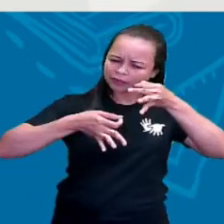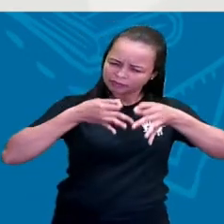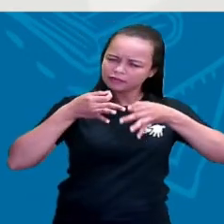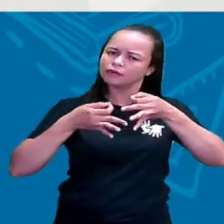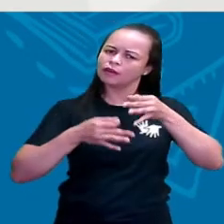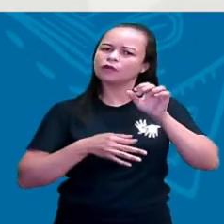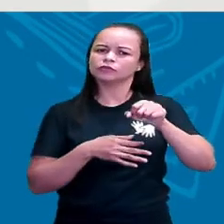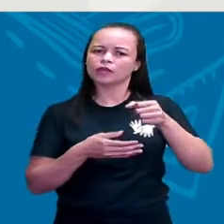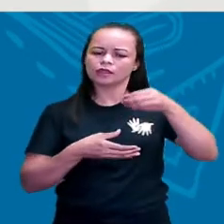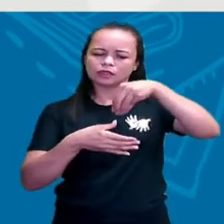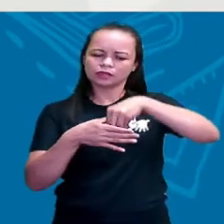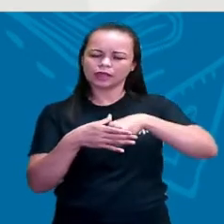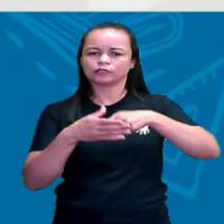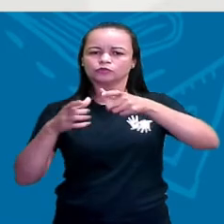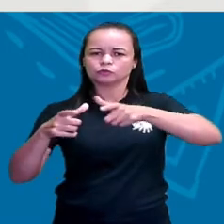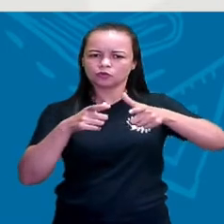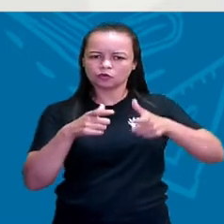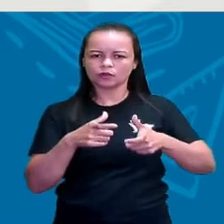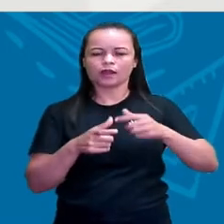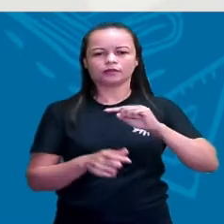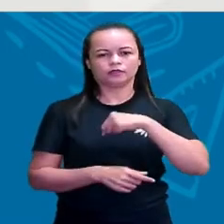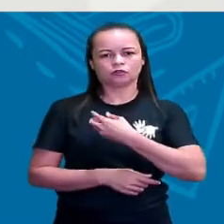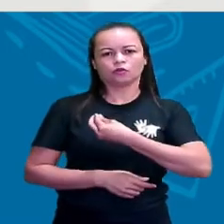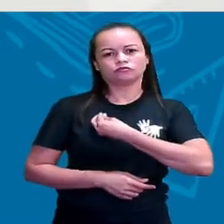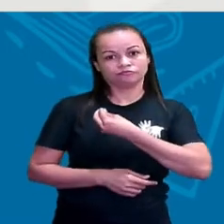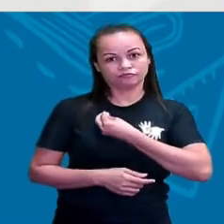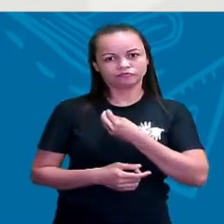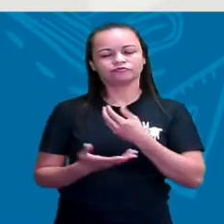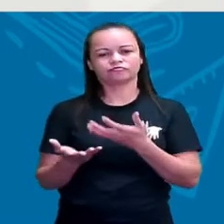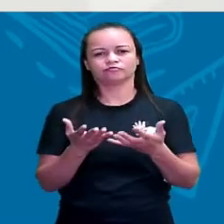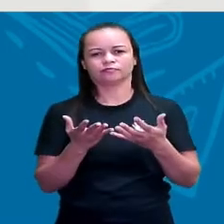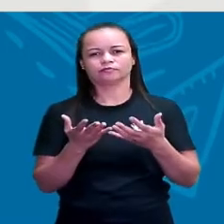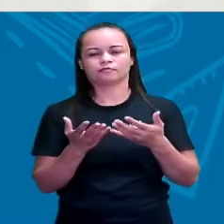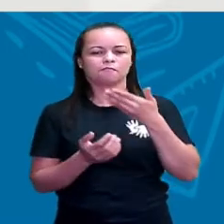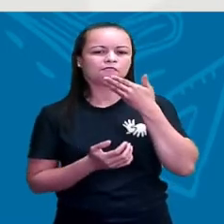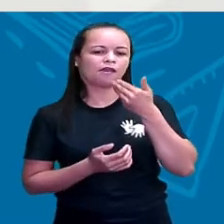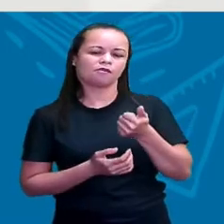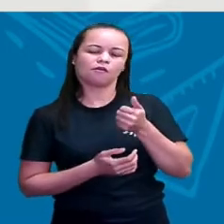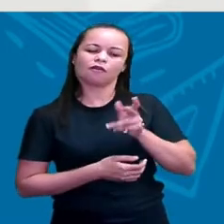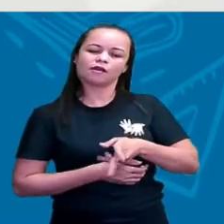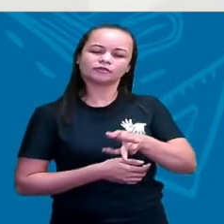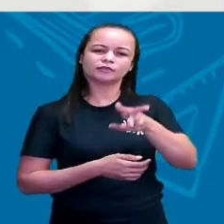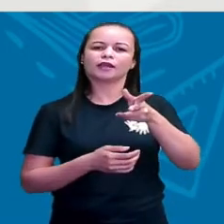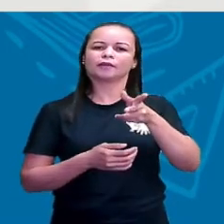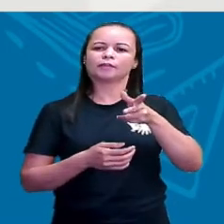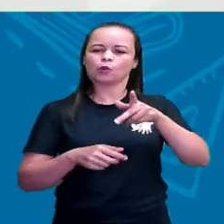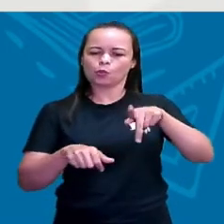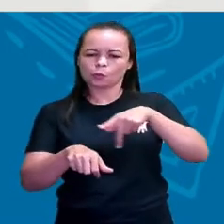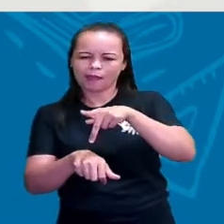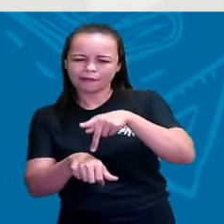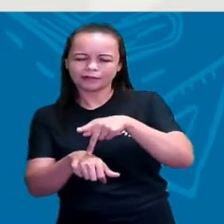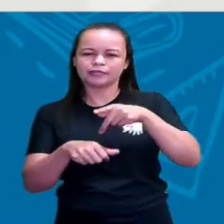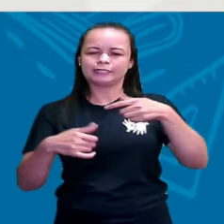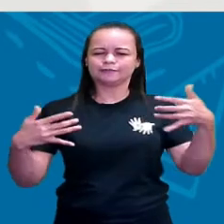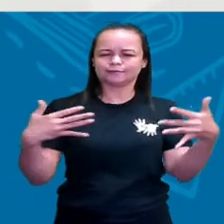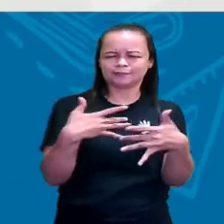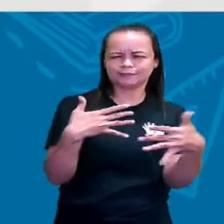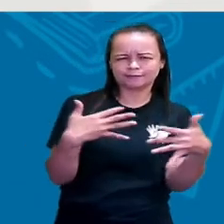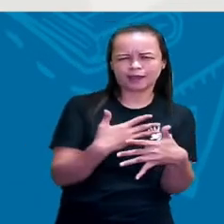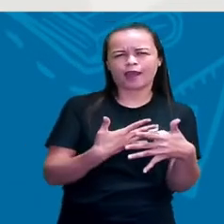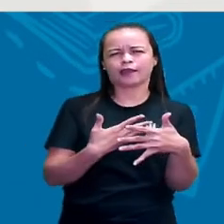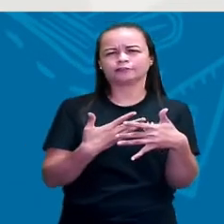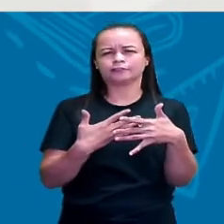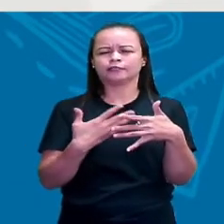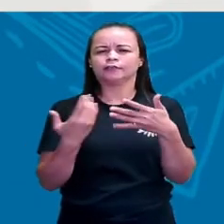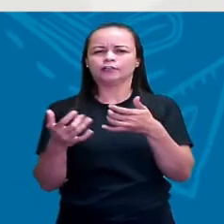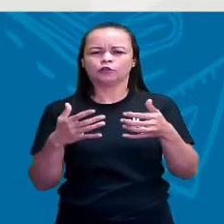nosso lugar, onde a gente vive. Da gente querer melhorar sempre esse lugar, o nosso país, a nossa cidade, o